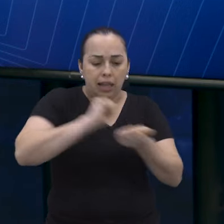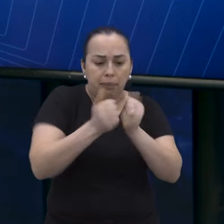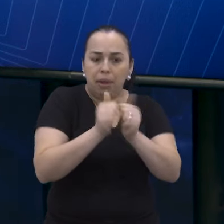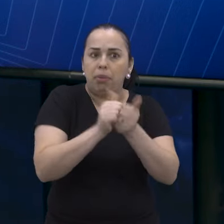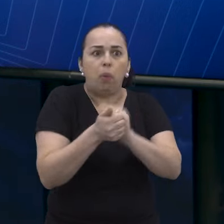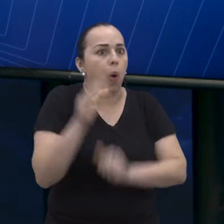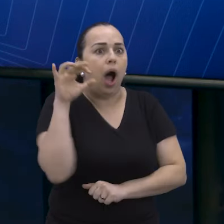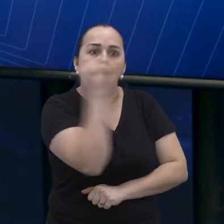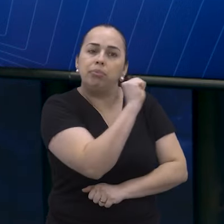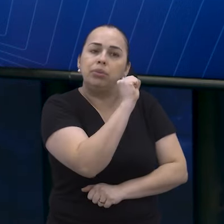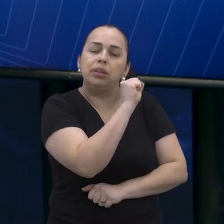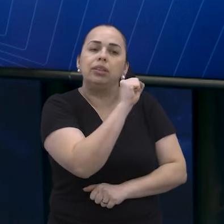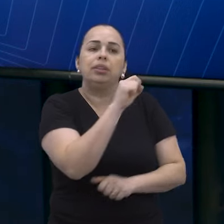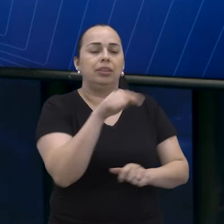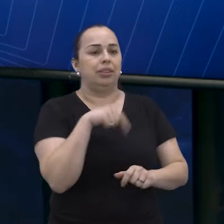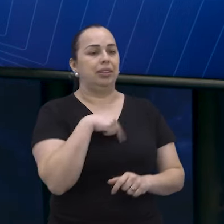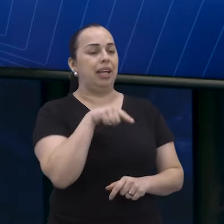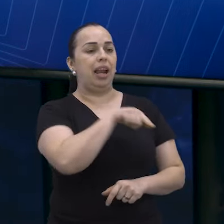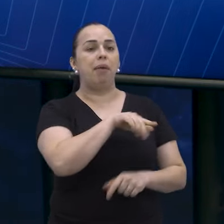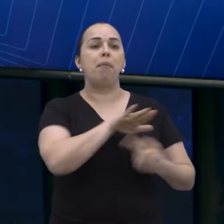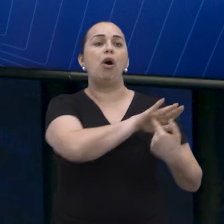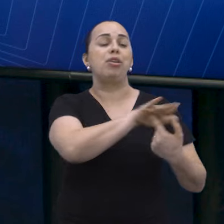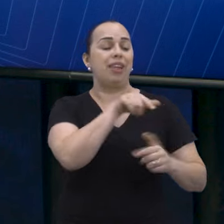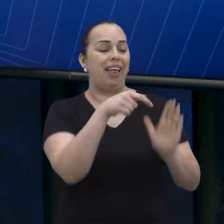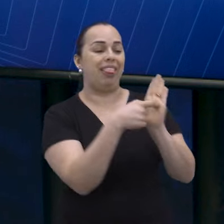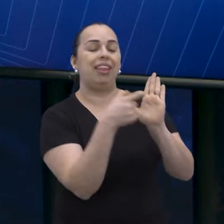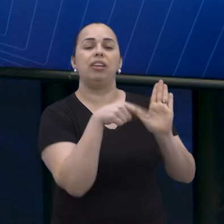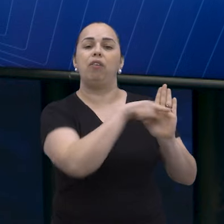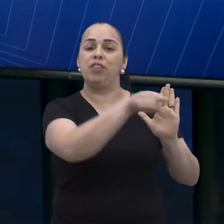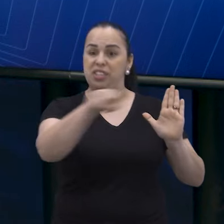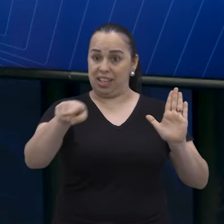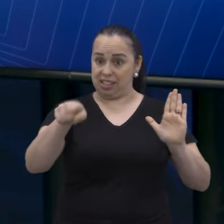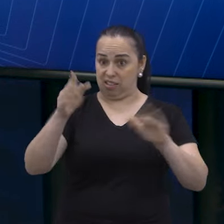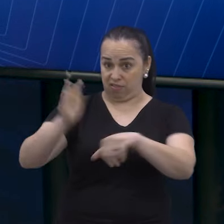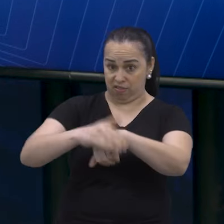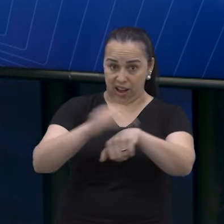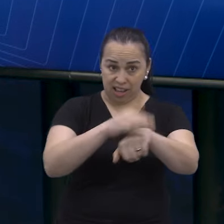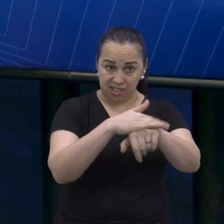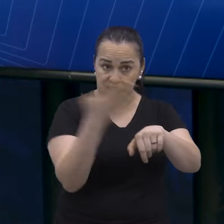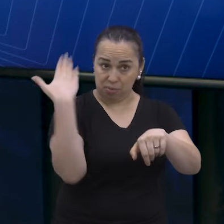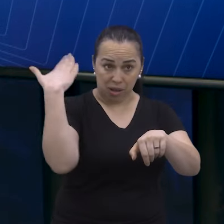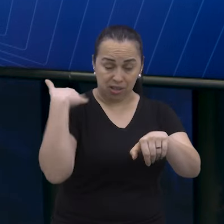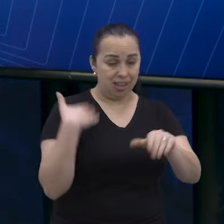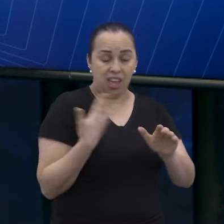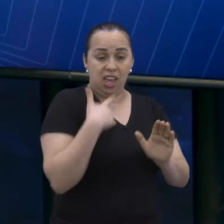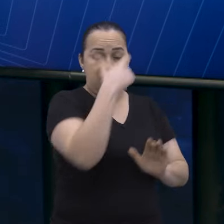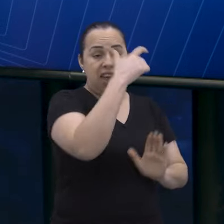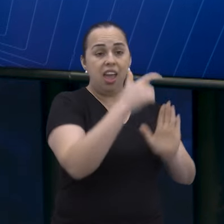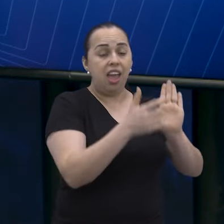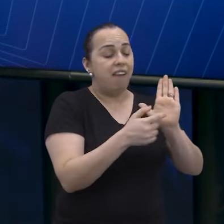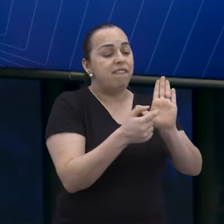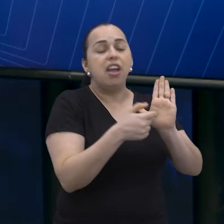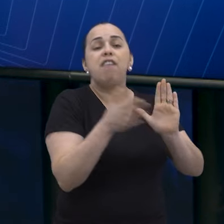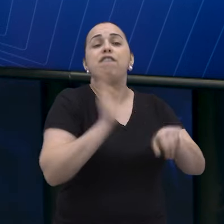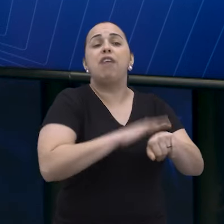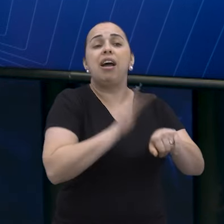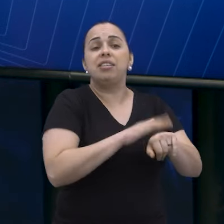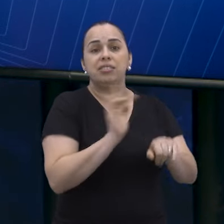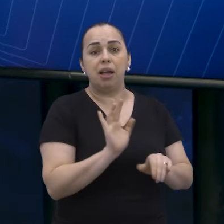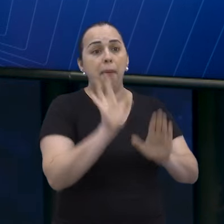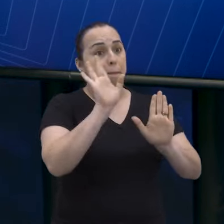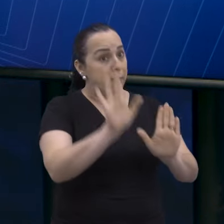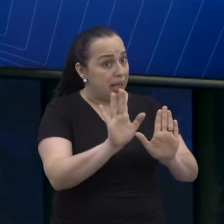as ferramentas digitais, e ela vem dizer para o profissional assim, olha, atividades que você fazia antes, eu faço por você.